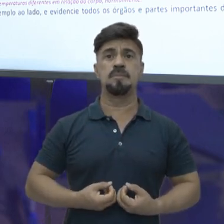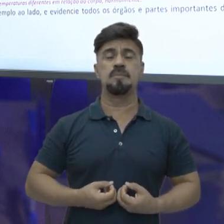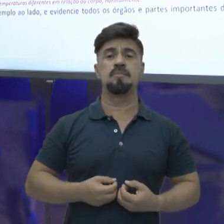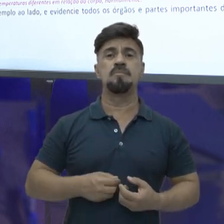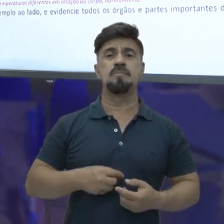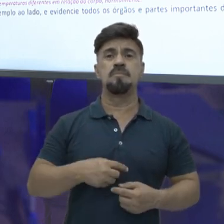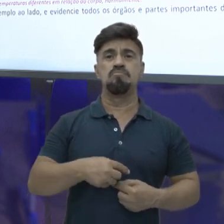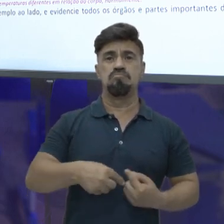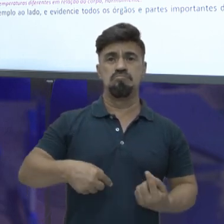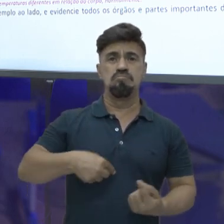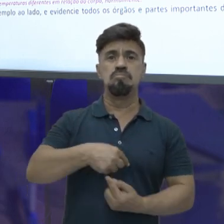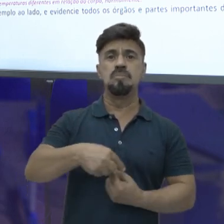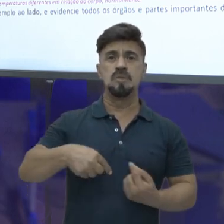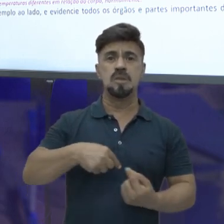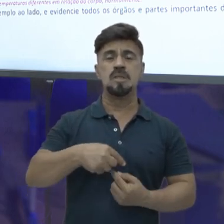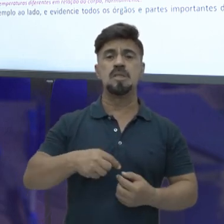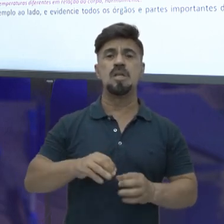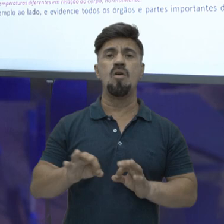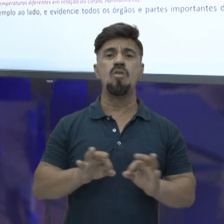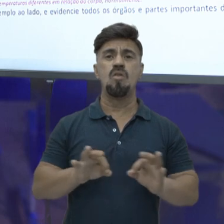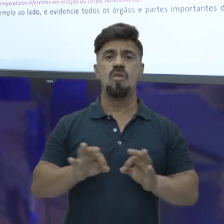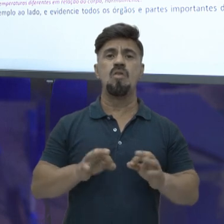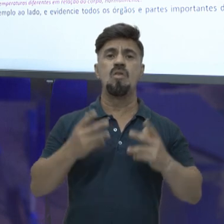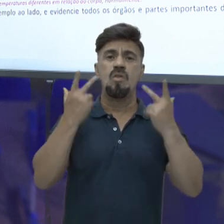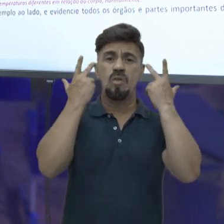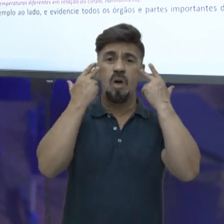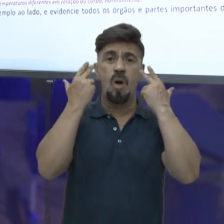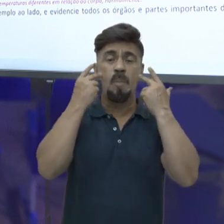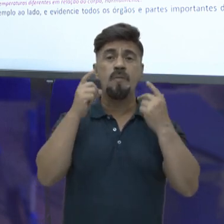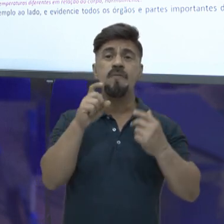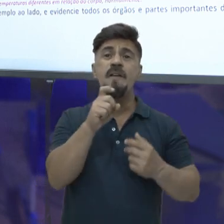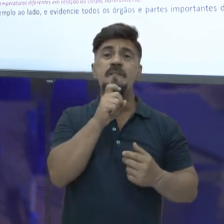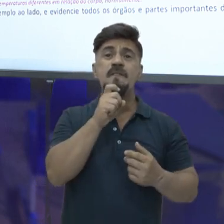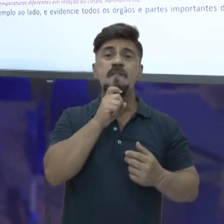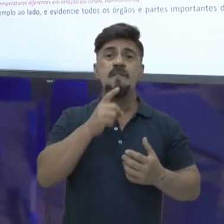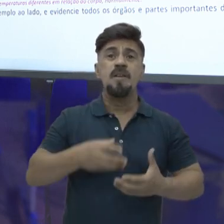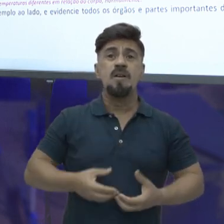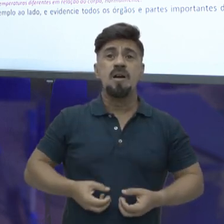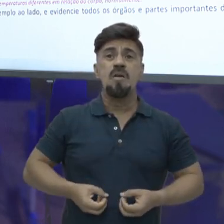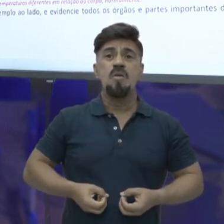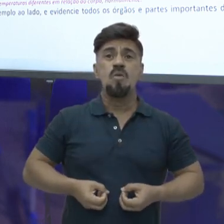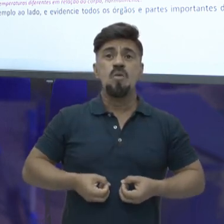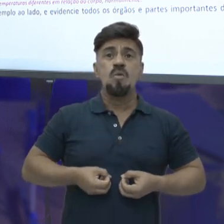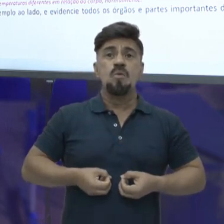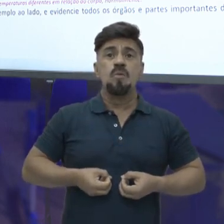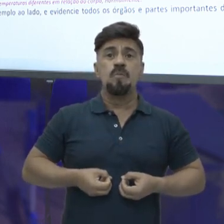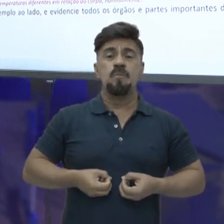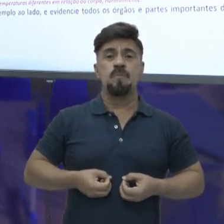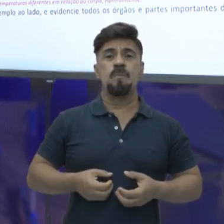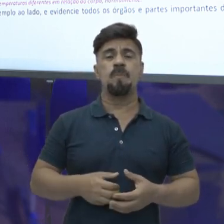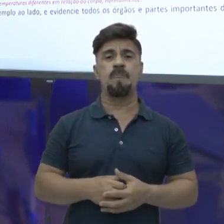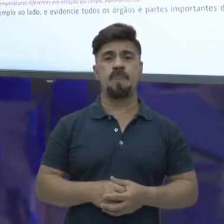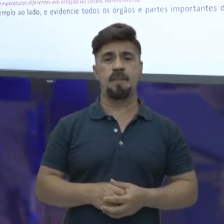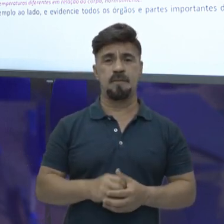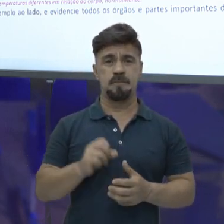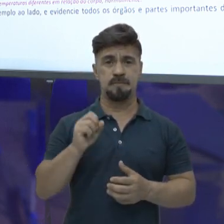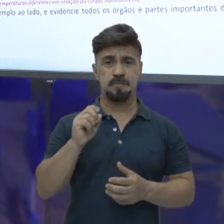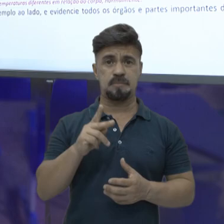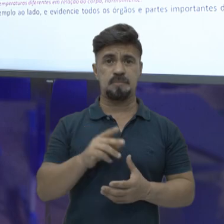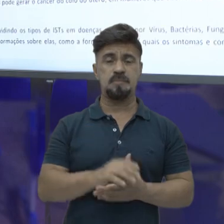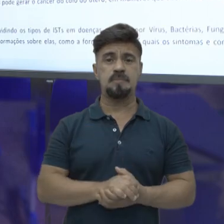reprodução normal. E aí quando tá muito frio, o que vai fazer é puxar pra que o testículo fique mais próximo do nosso corpo, ok?